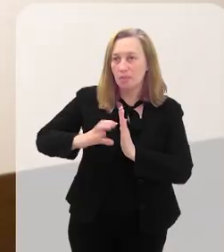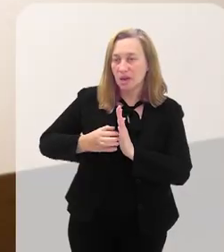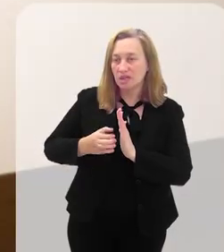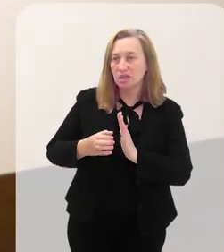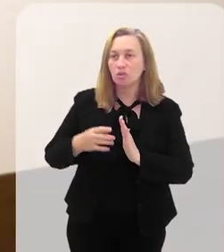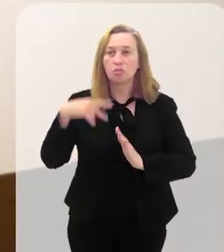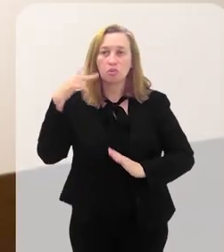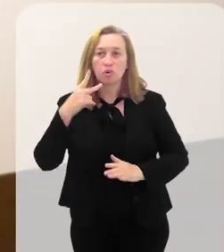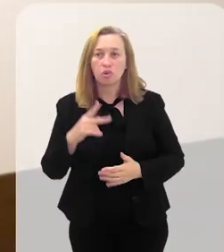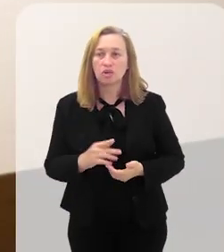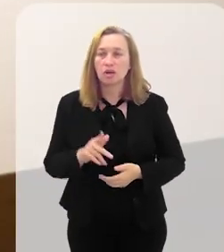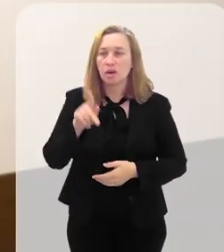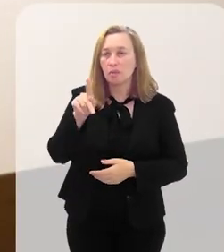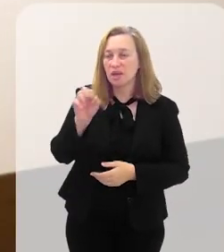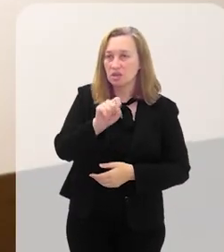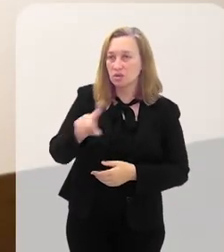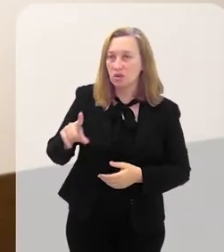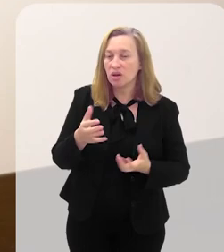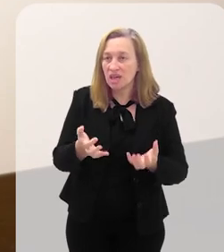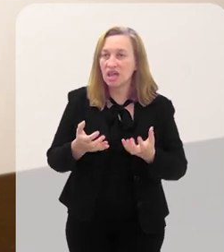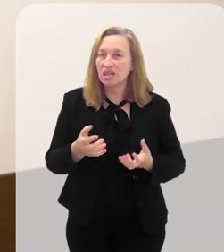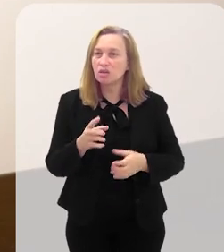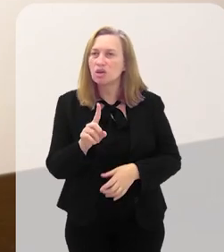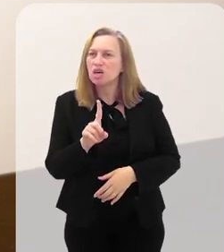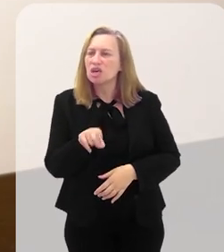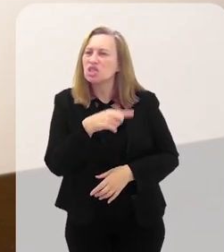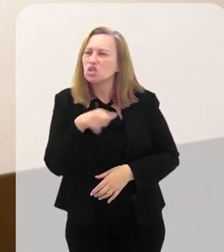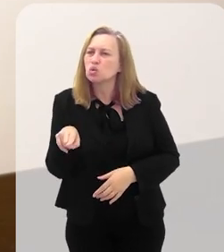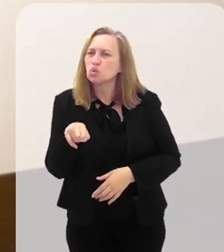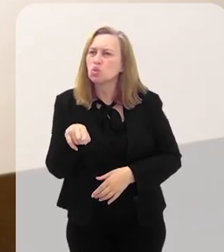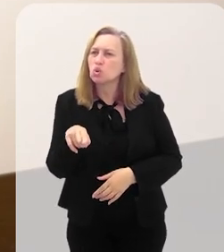políticos, fora o pessoal, querendo abolir,